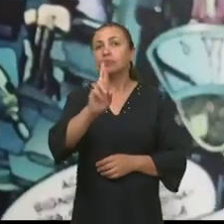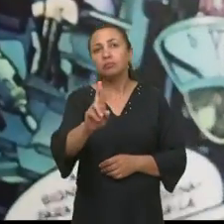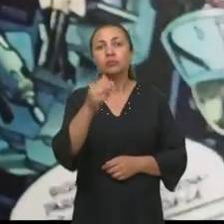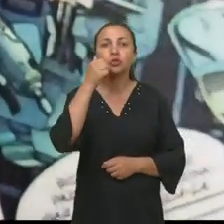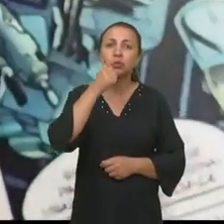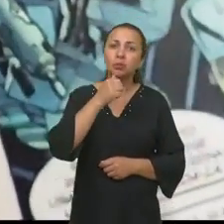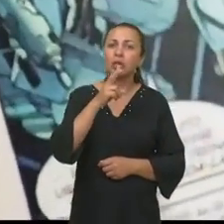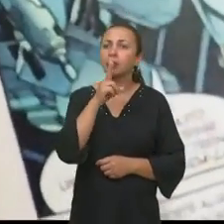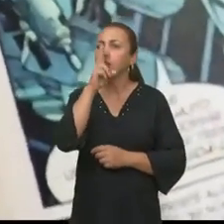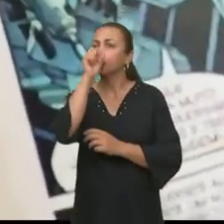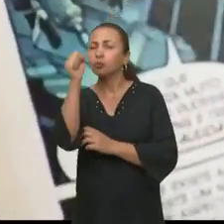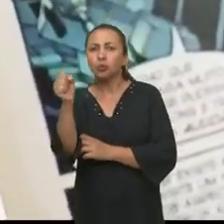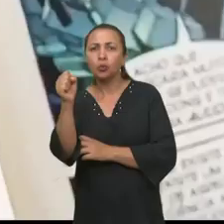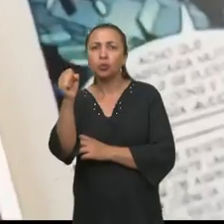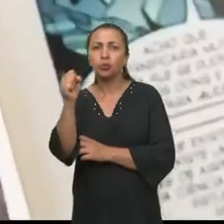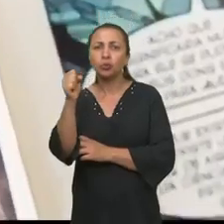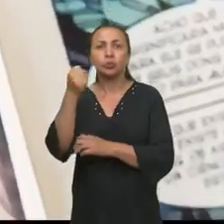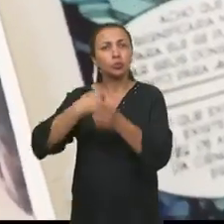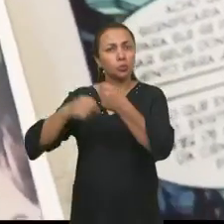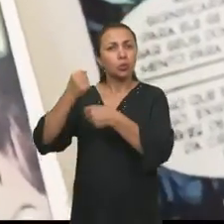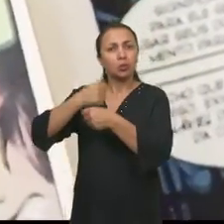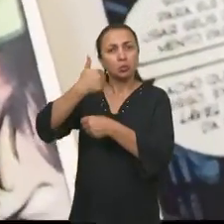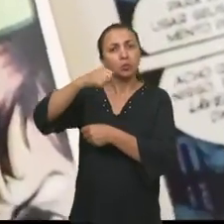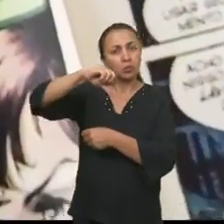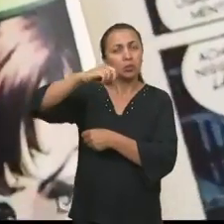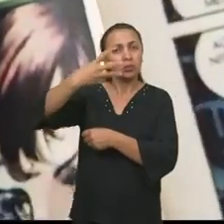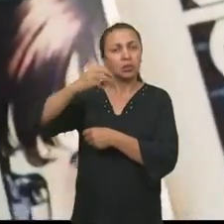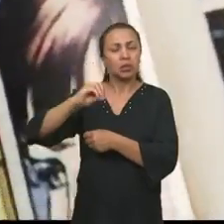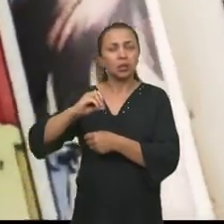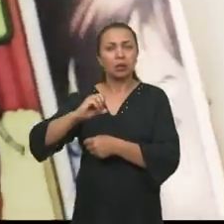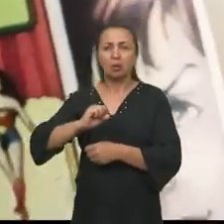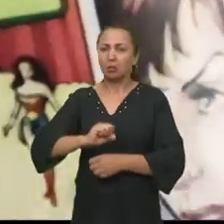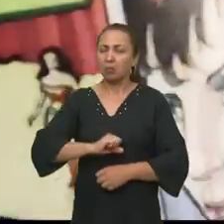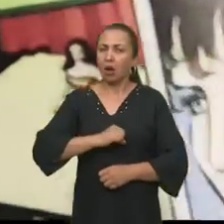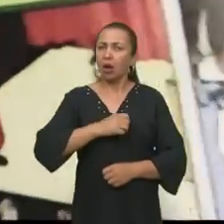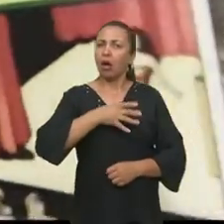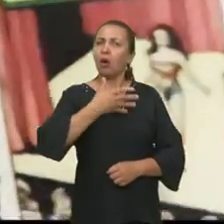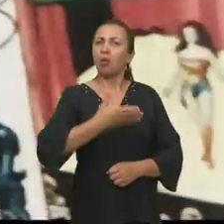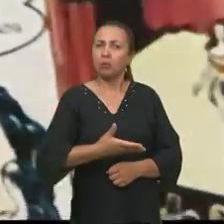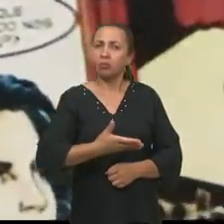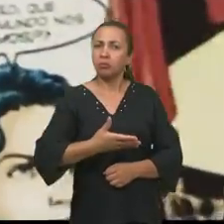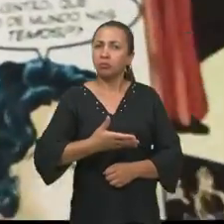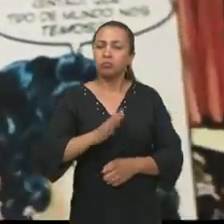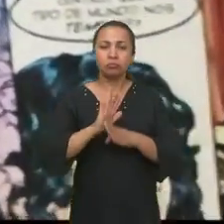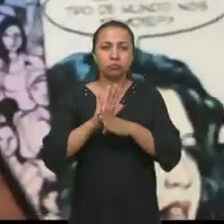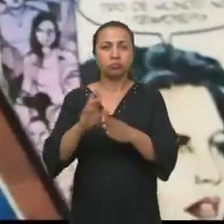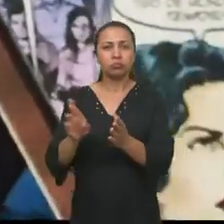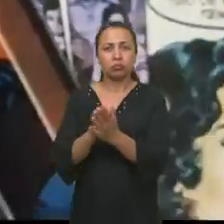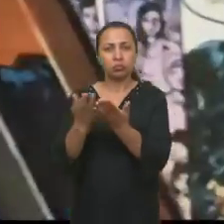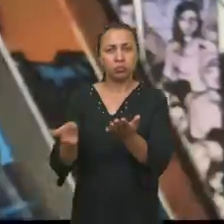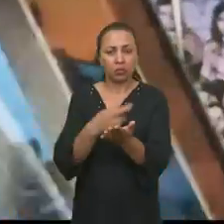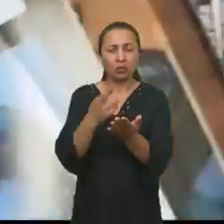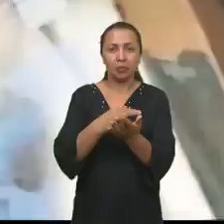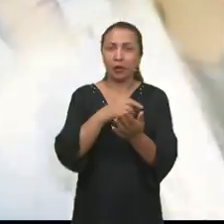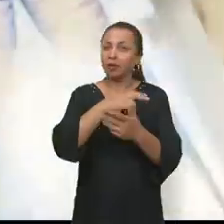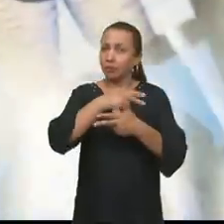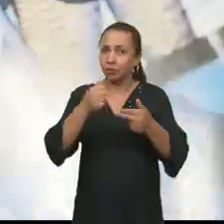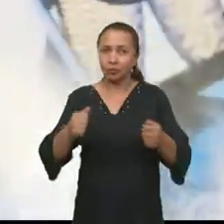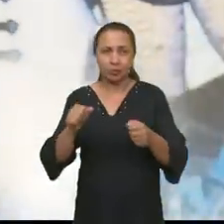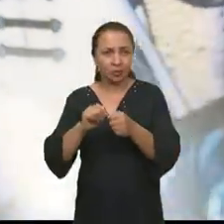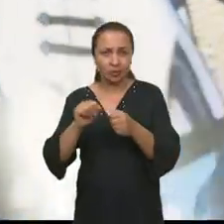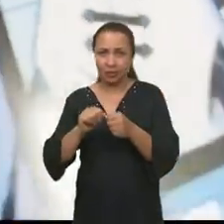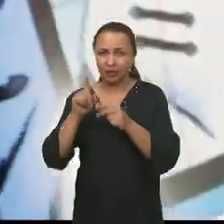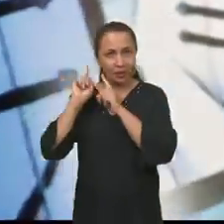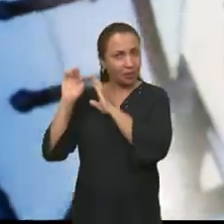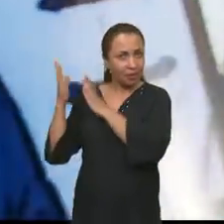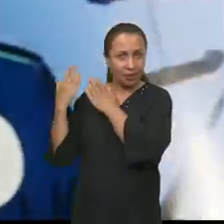representar as mulheres fortes da época pelas suas atitudes, pelas suas contribuições nos quadrinhos, pelas coisas que